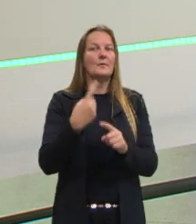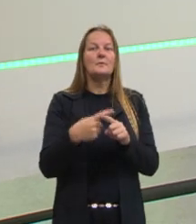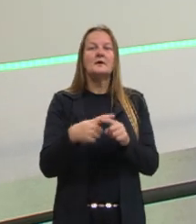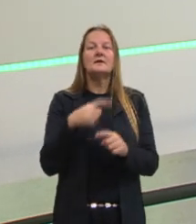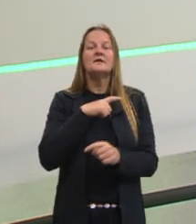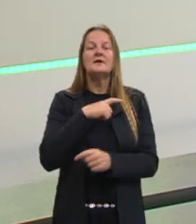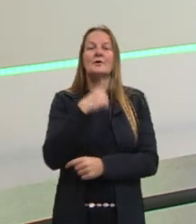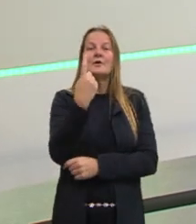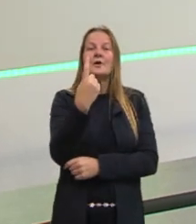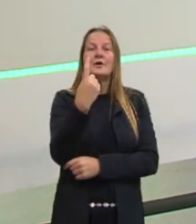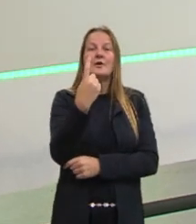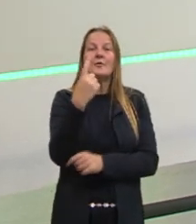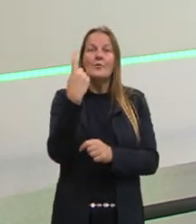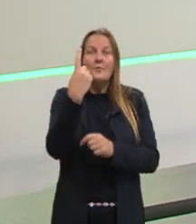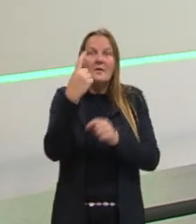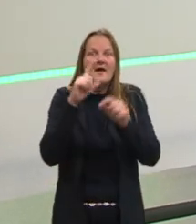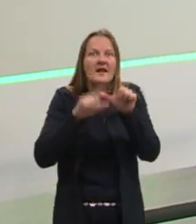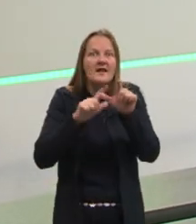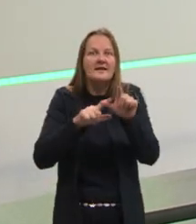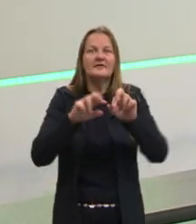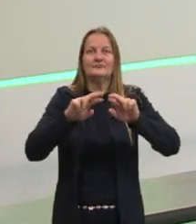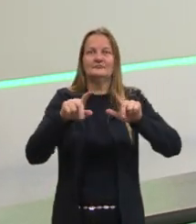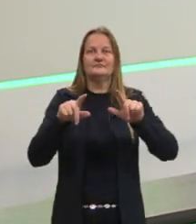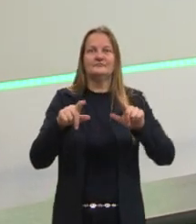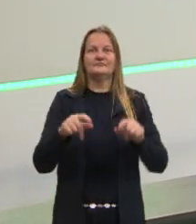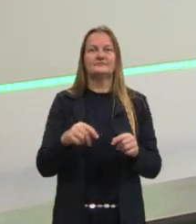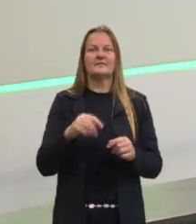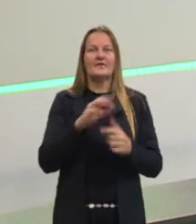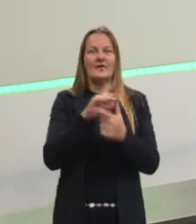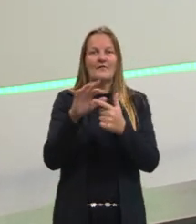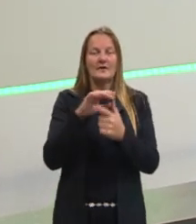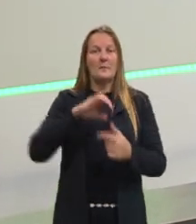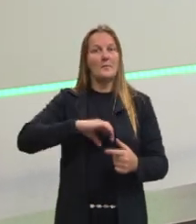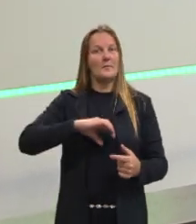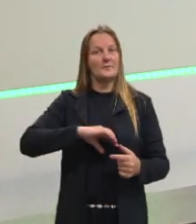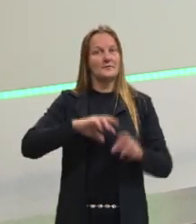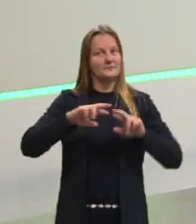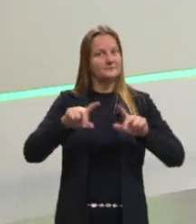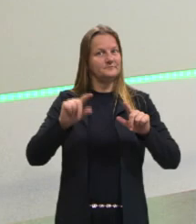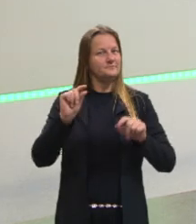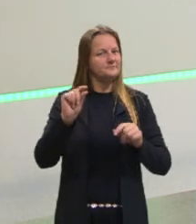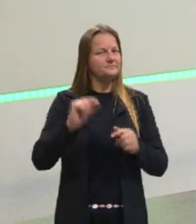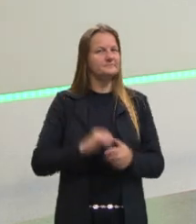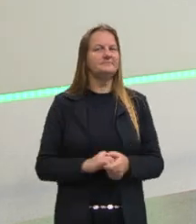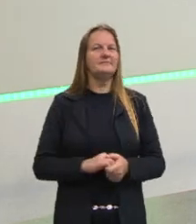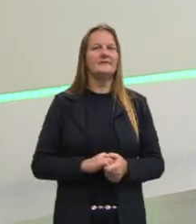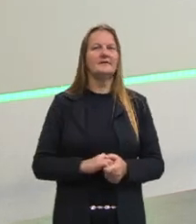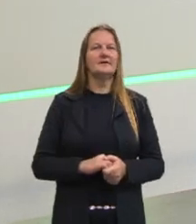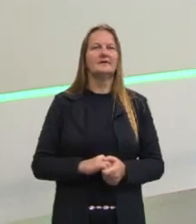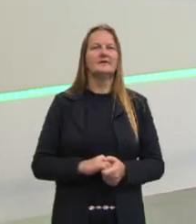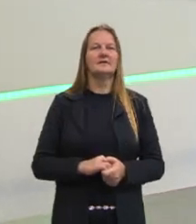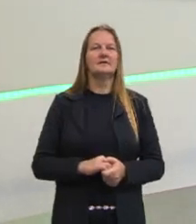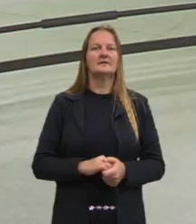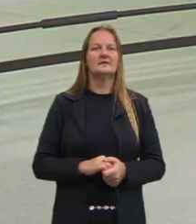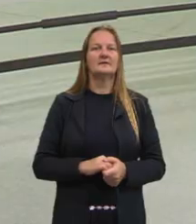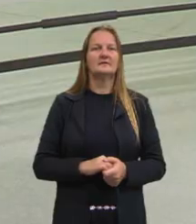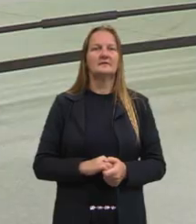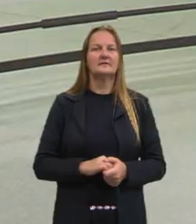uma letra a mais do que o alfabeto da língua portuguesa, que é la ene.